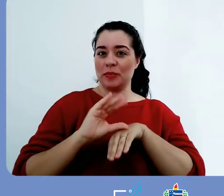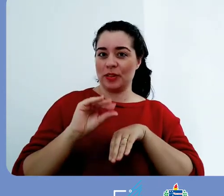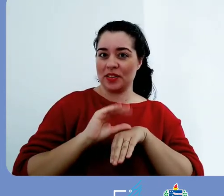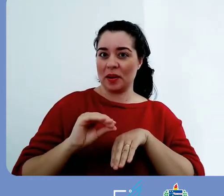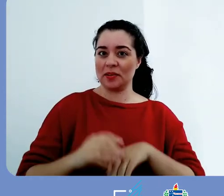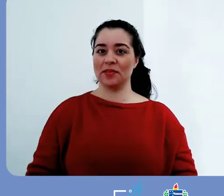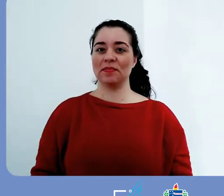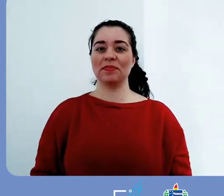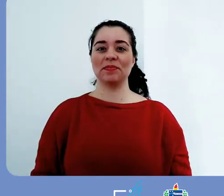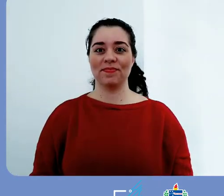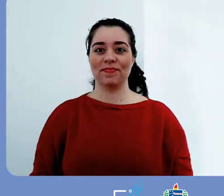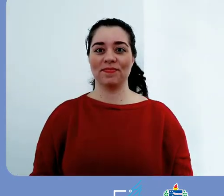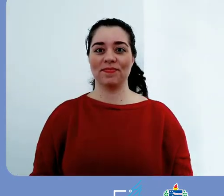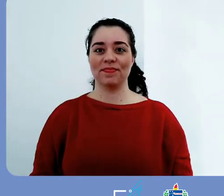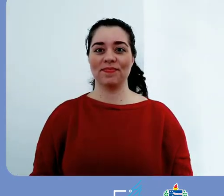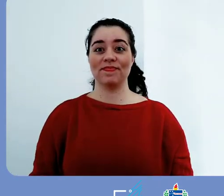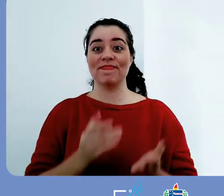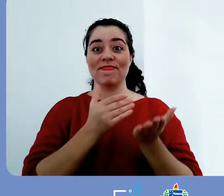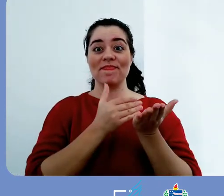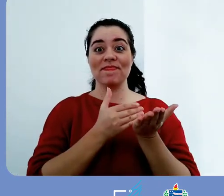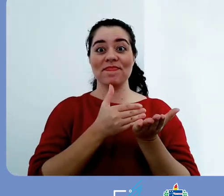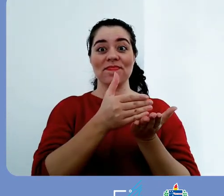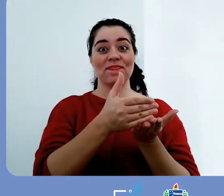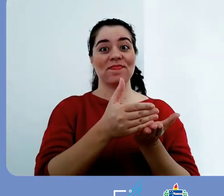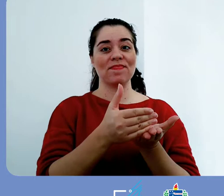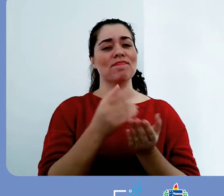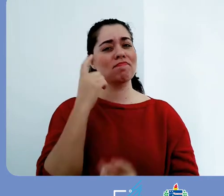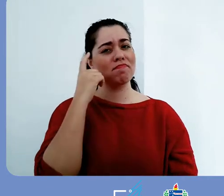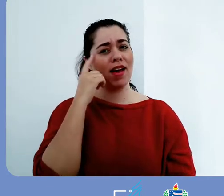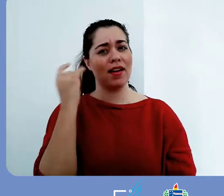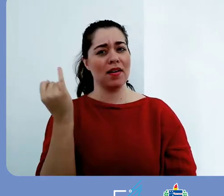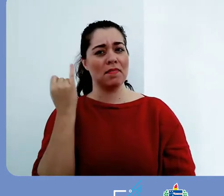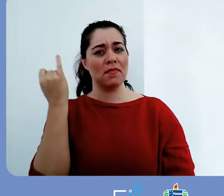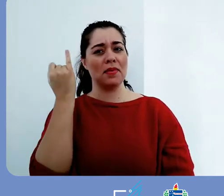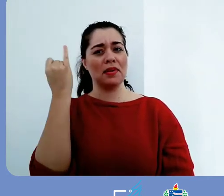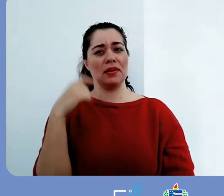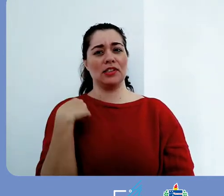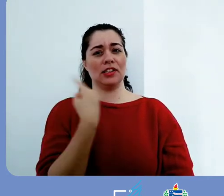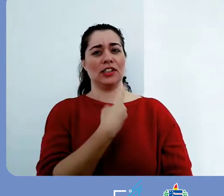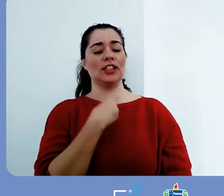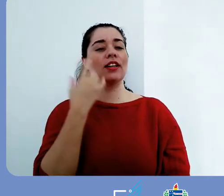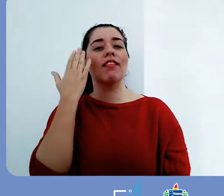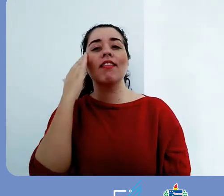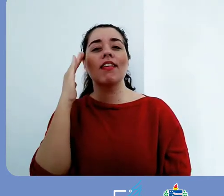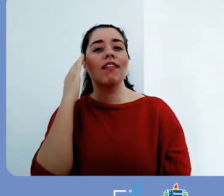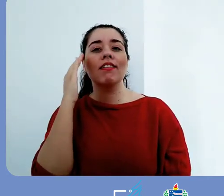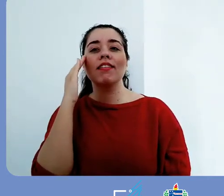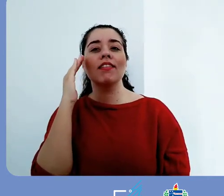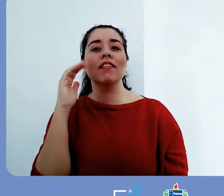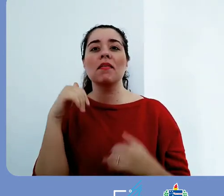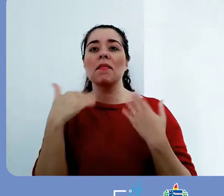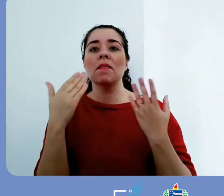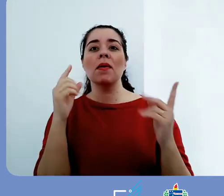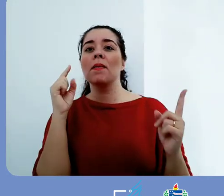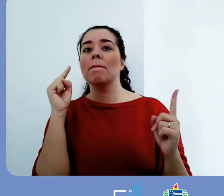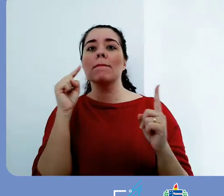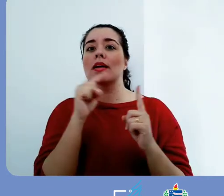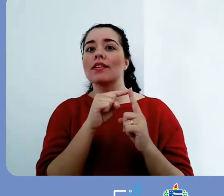surgem a respeito do repositório institucional e eu quero responder algumas delas com vocês hoje aqui nesse nosso programa.